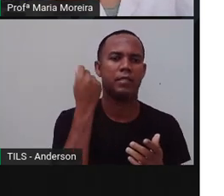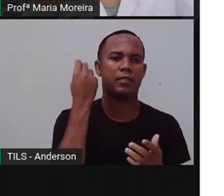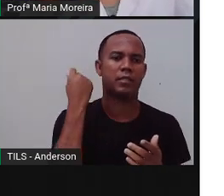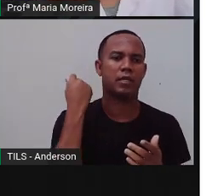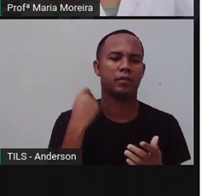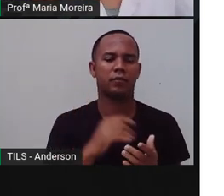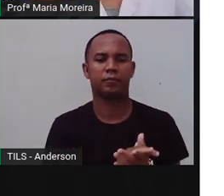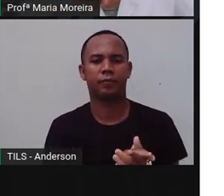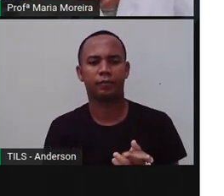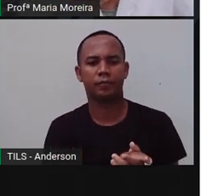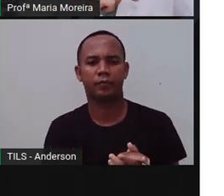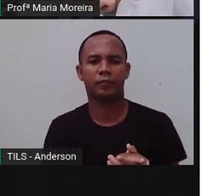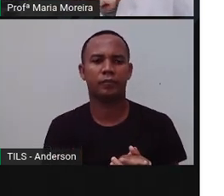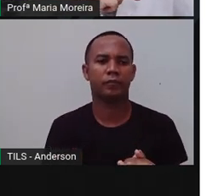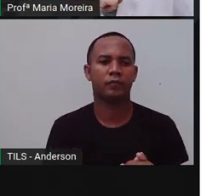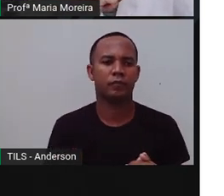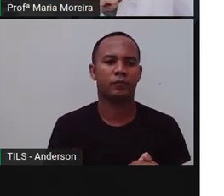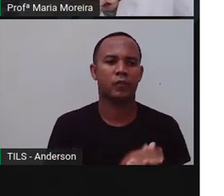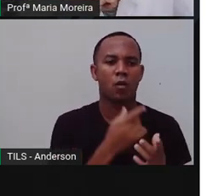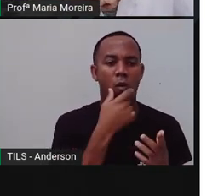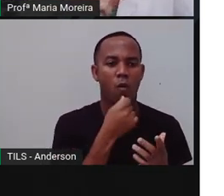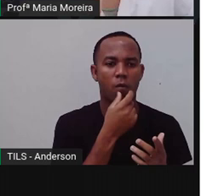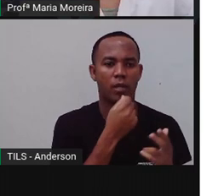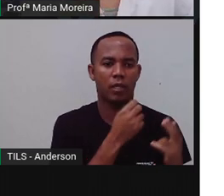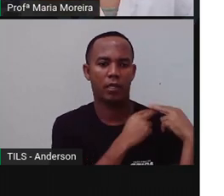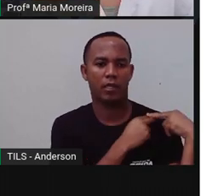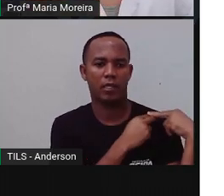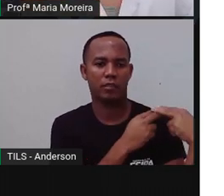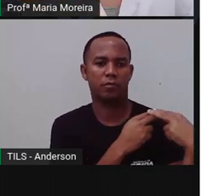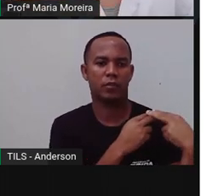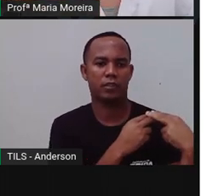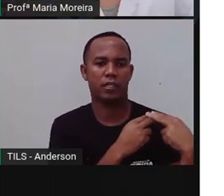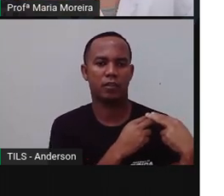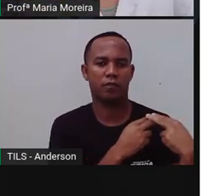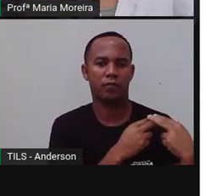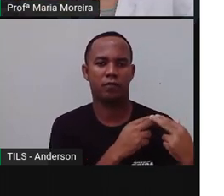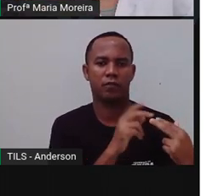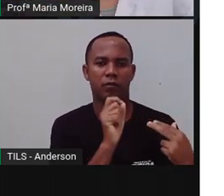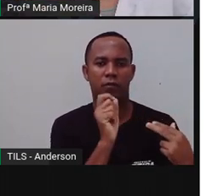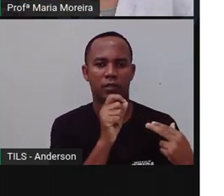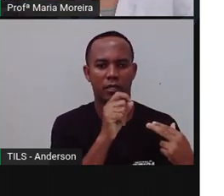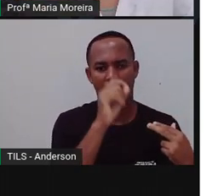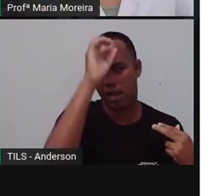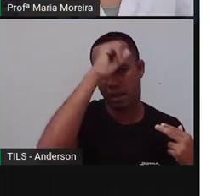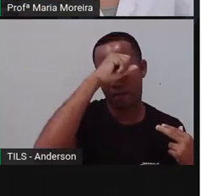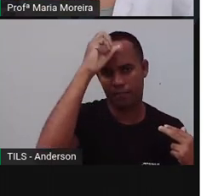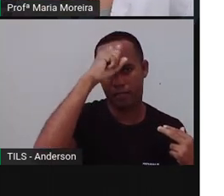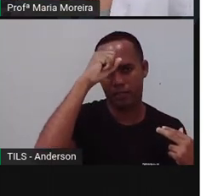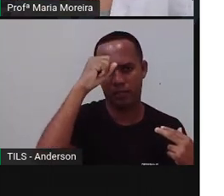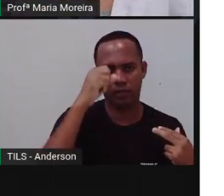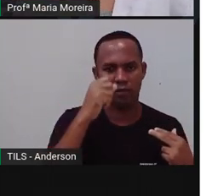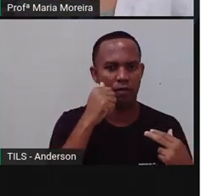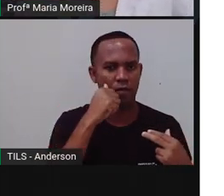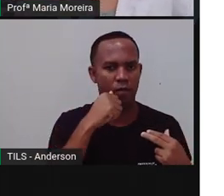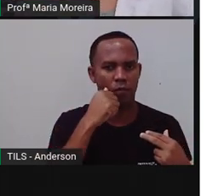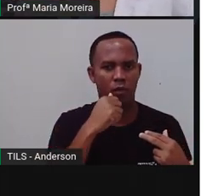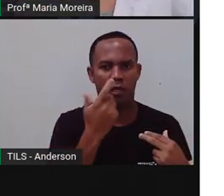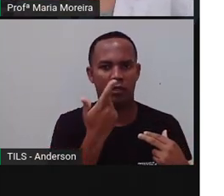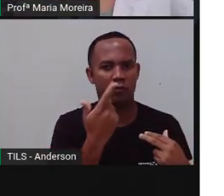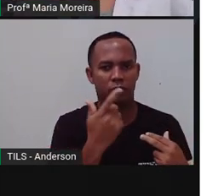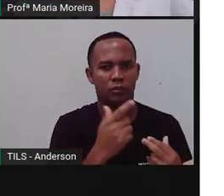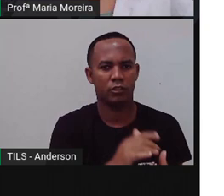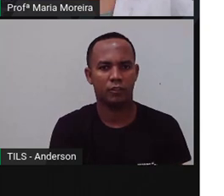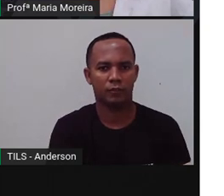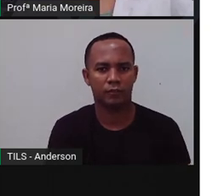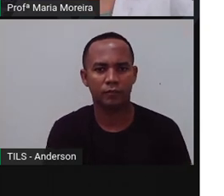dinheiro. Tinha que ter dinheiro e ser menino, né? Para poder ter direito à educação. Uma pena, né? Porque